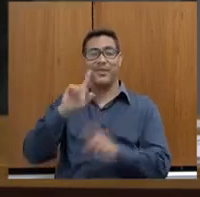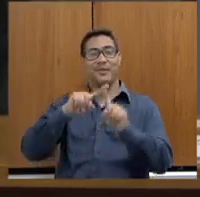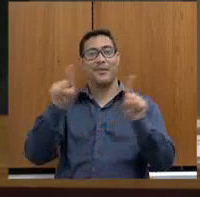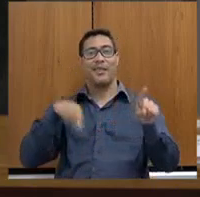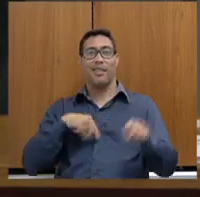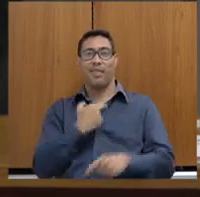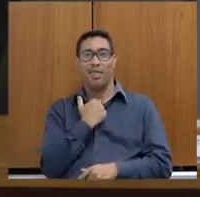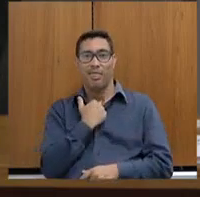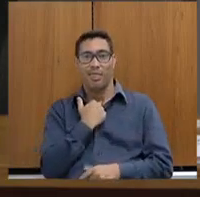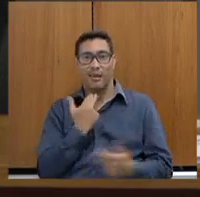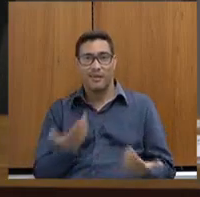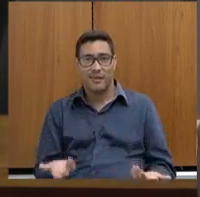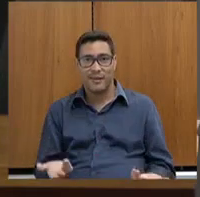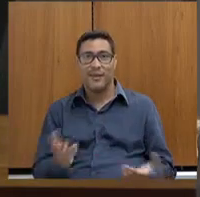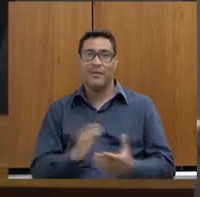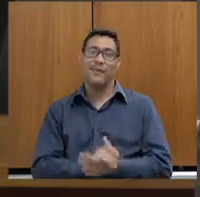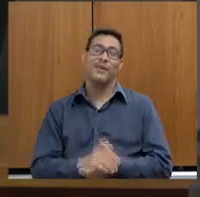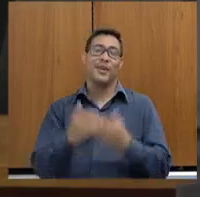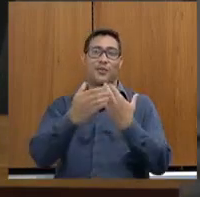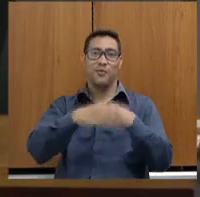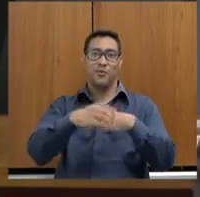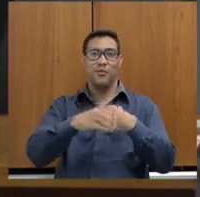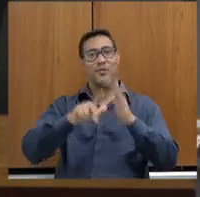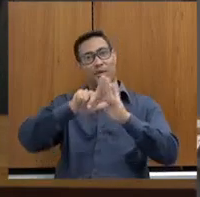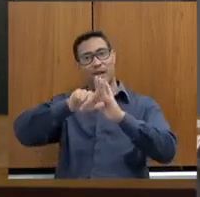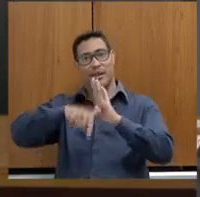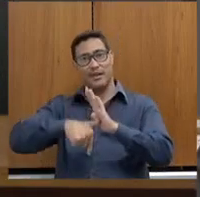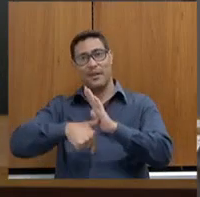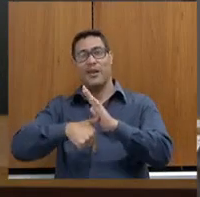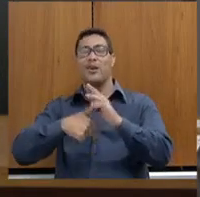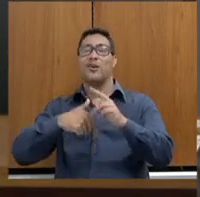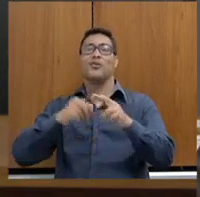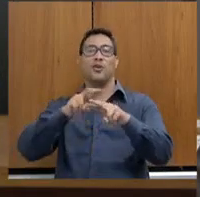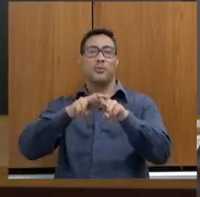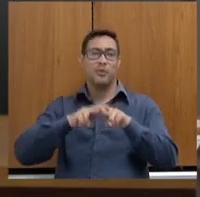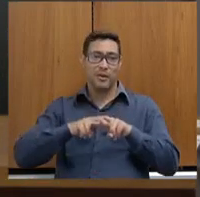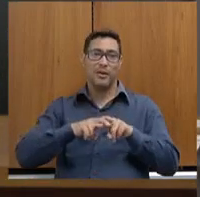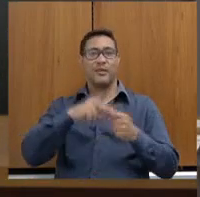afinal de contas, o concurso acabou sendo atrasado por negligência do Brasil.